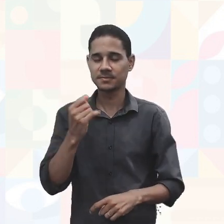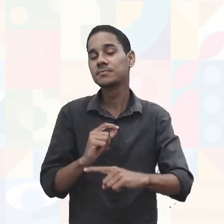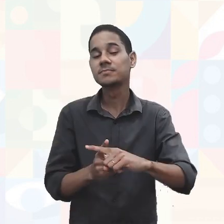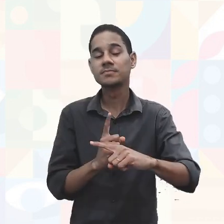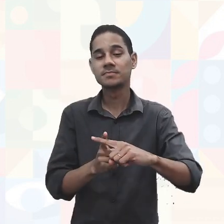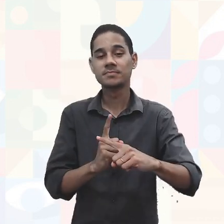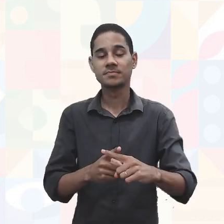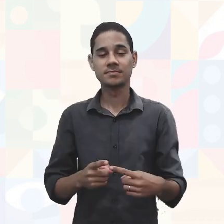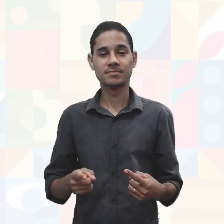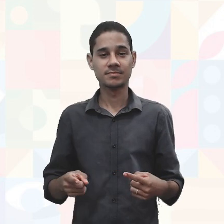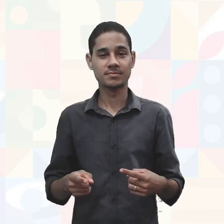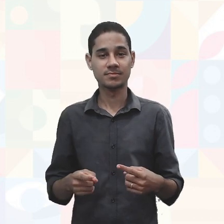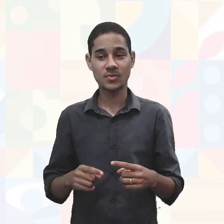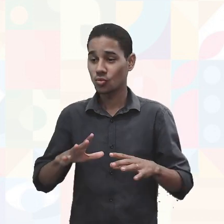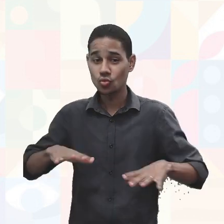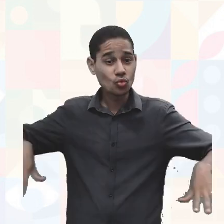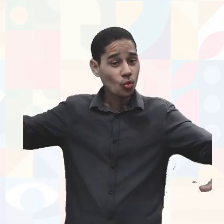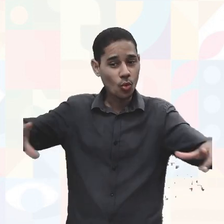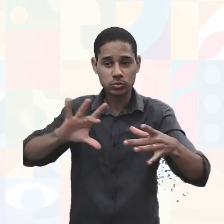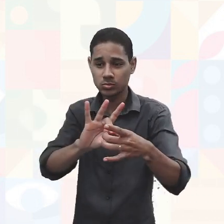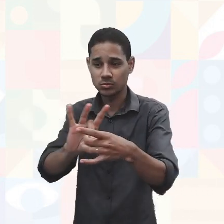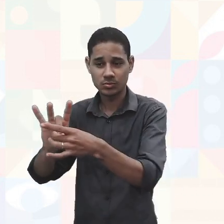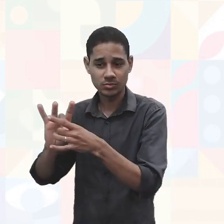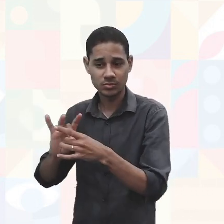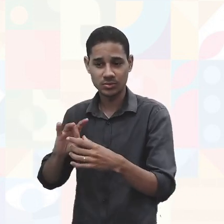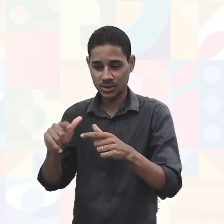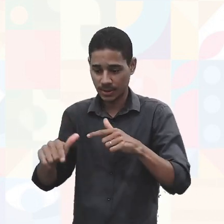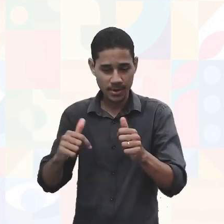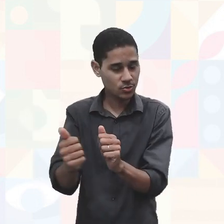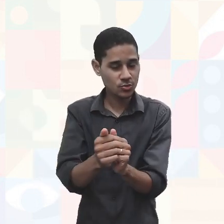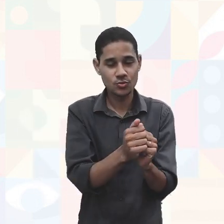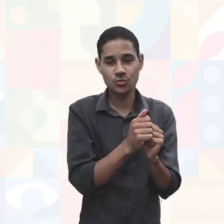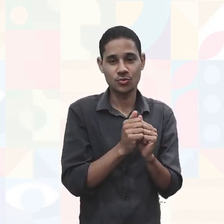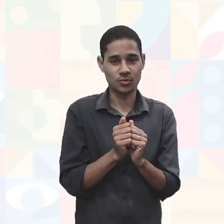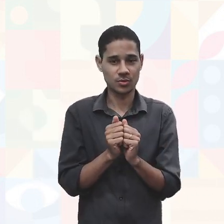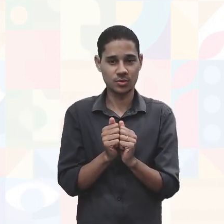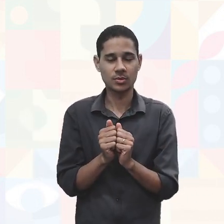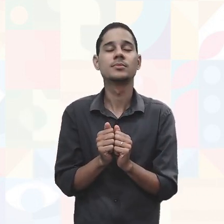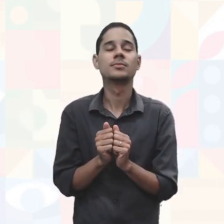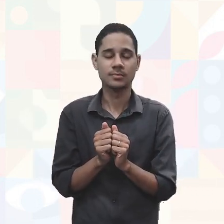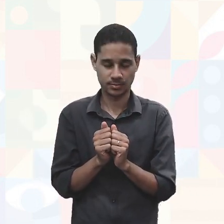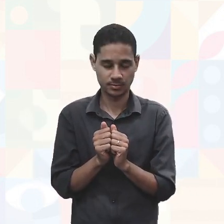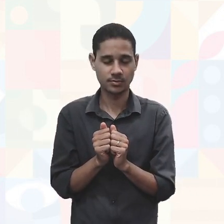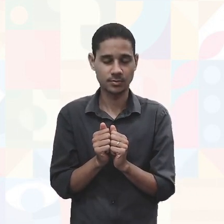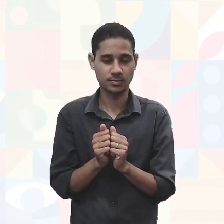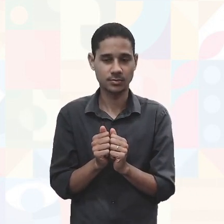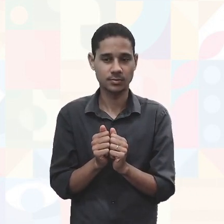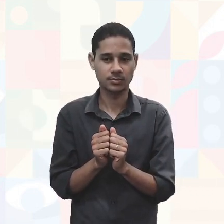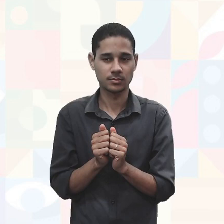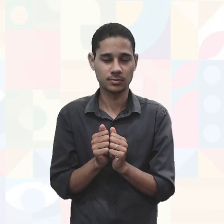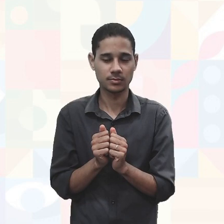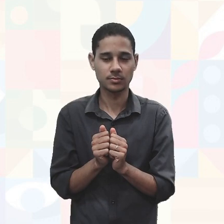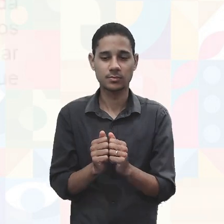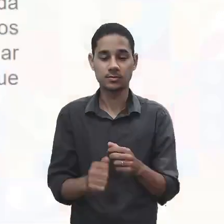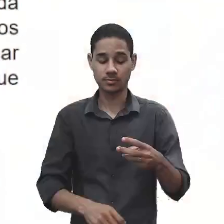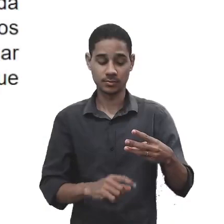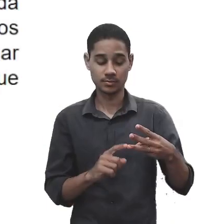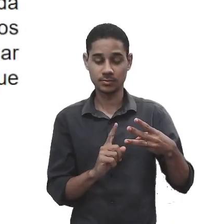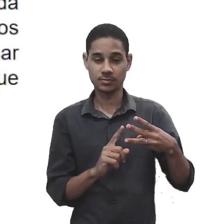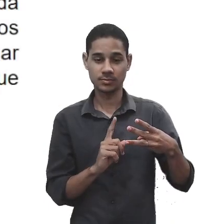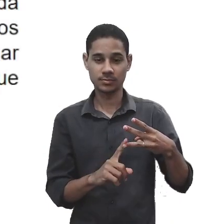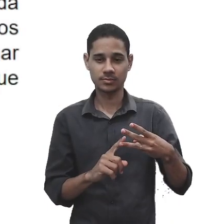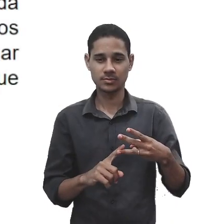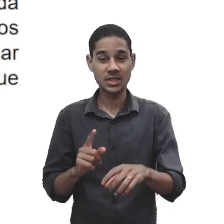está trabalhando com todos, está vendo a todos, num conjunto lá. A gestão com